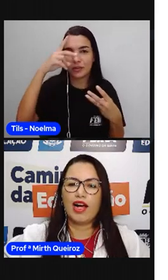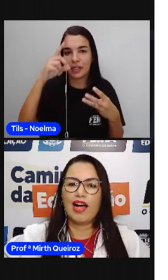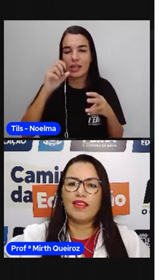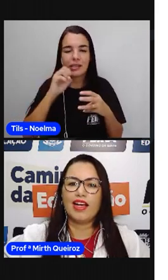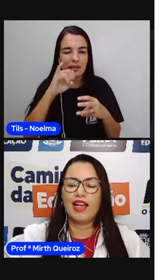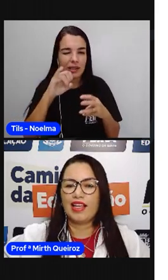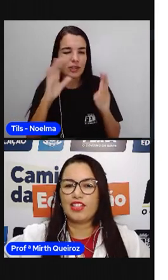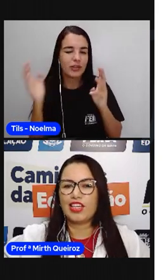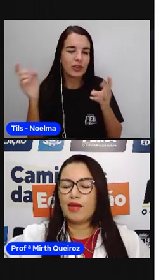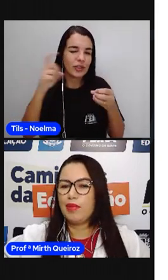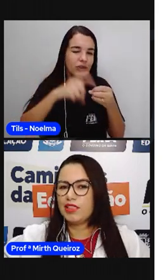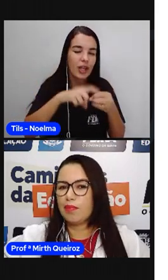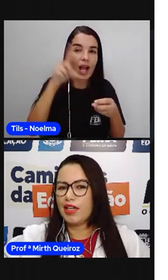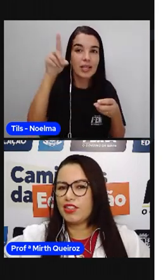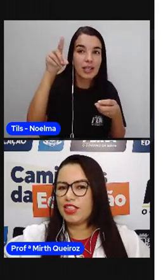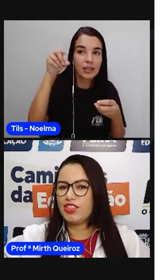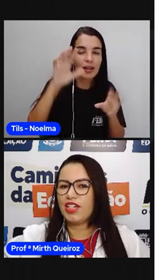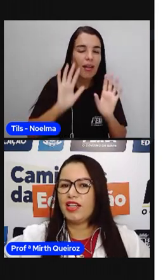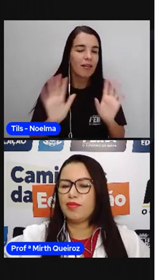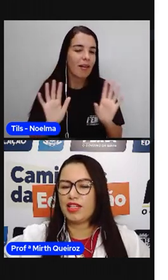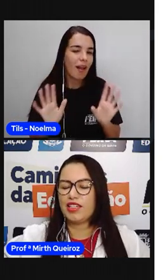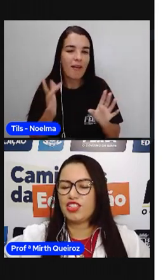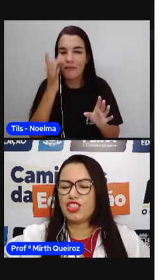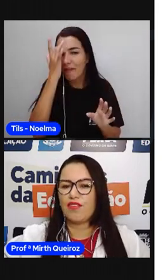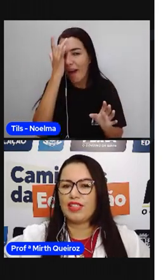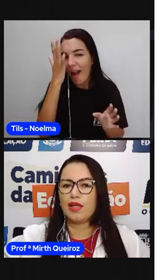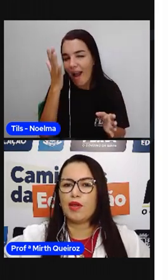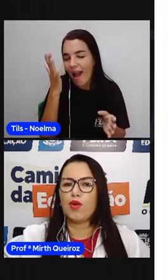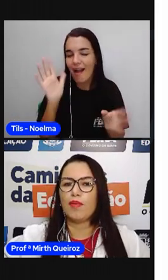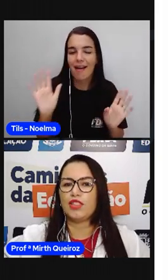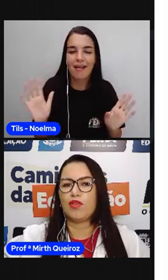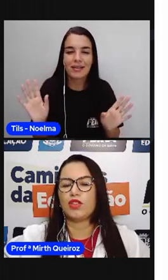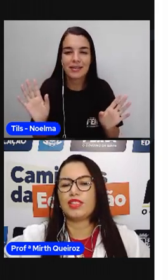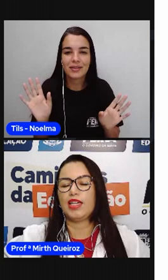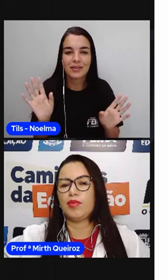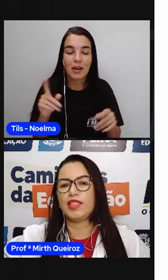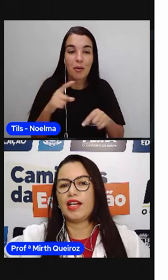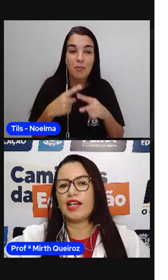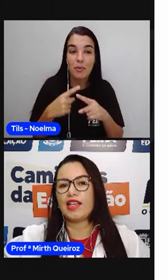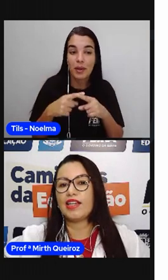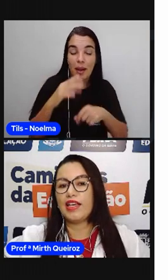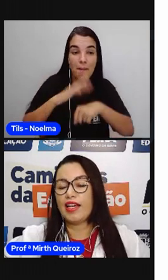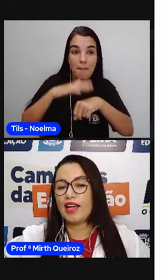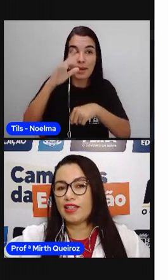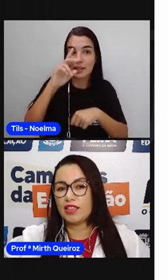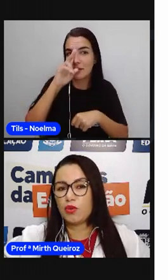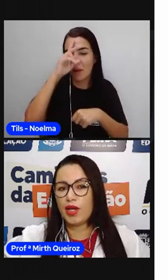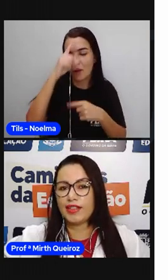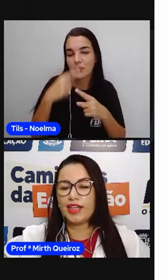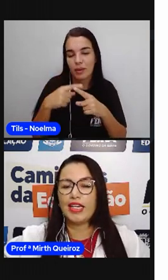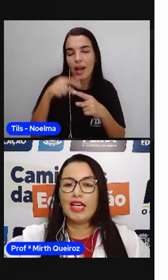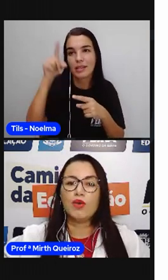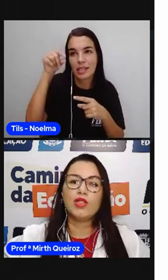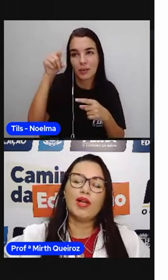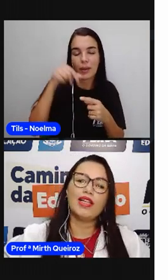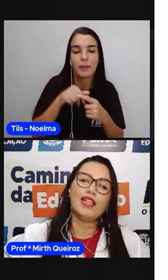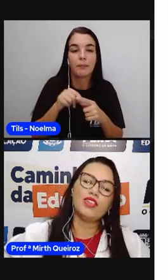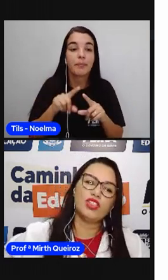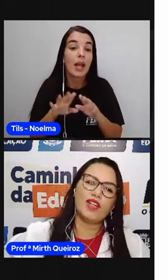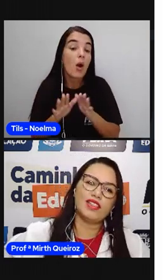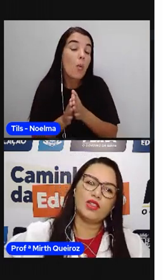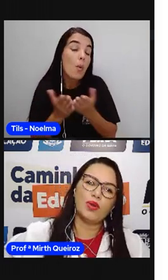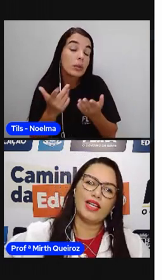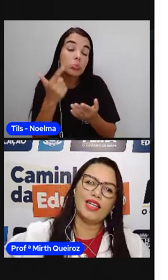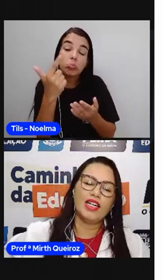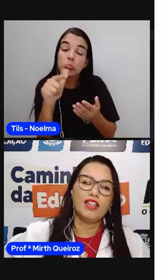acentuada, ela já dá pista para a gente, né? Porque aí a gente já vai saber qual é a mais forte. Sempre será aquela que é acentuada. Quando ela